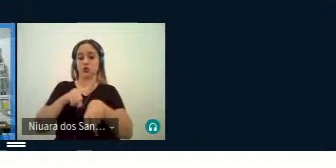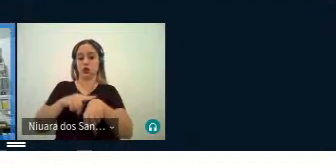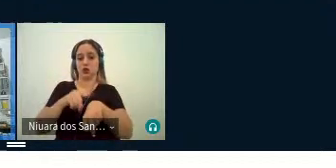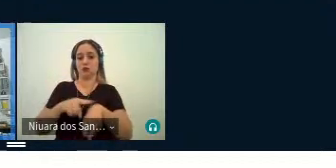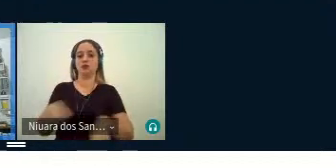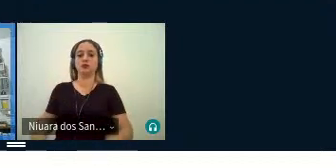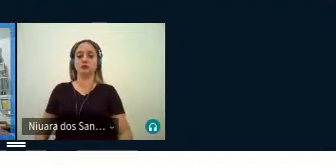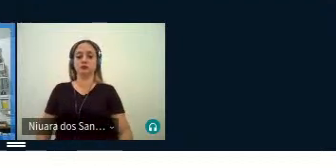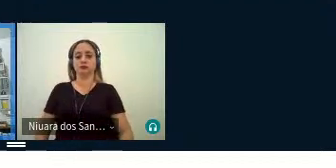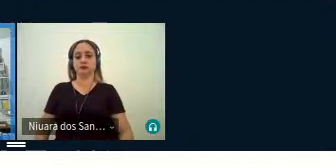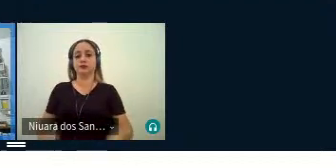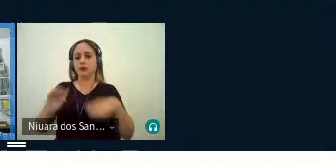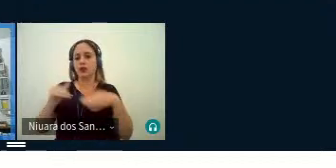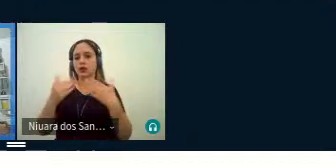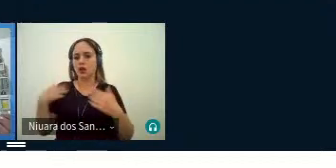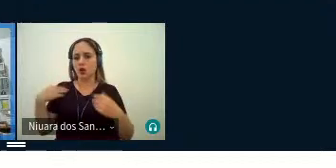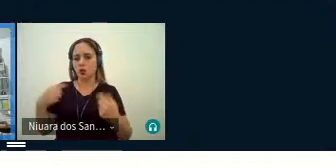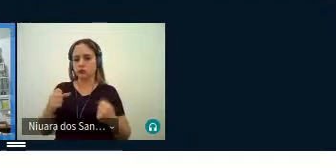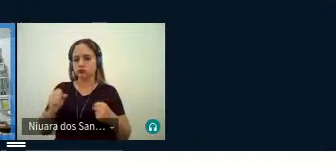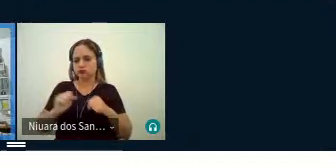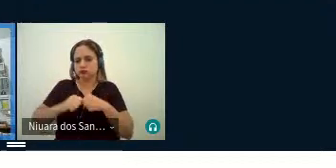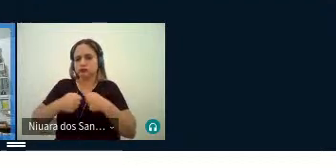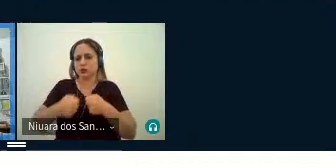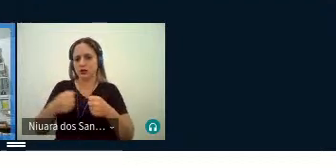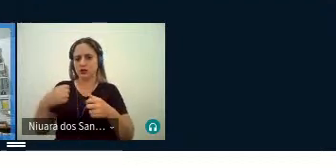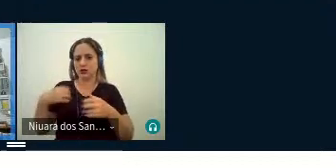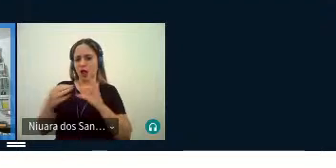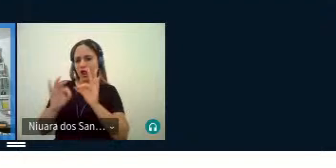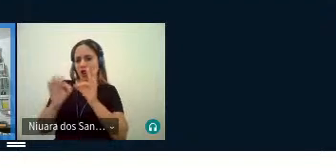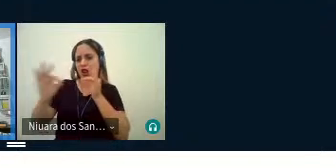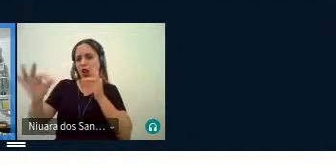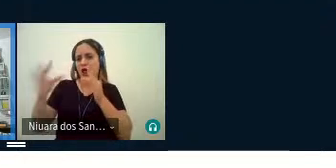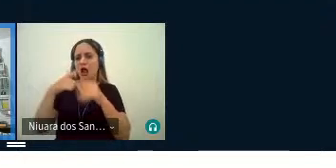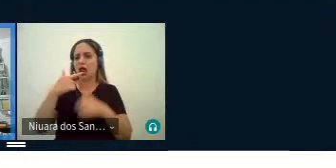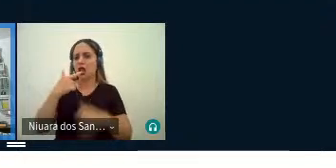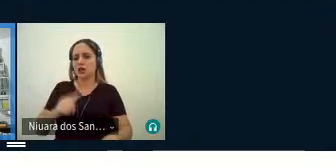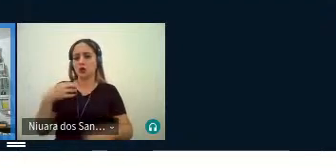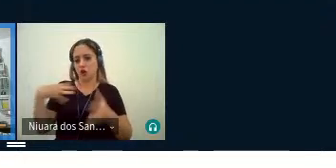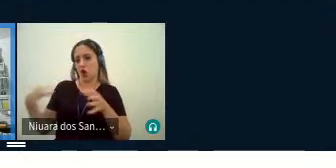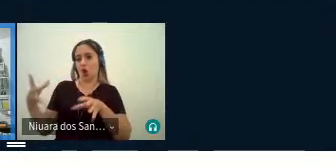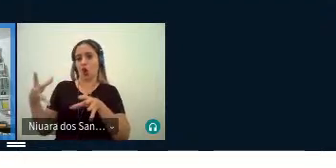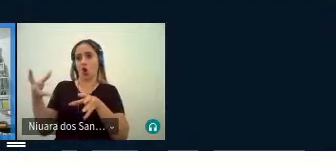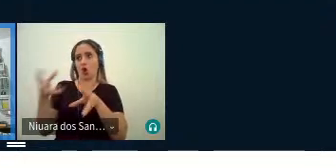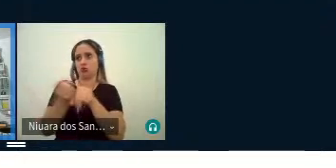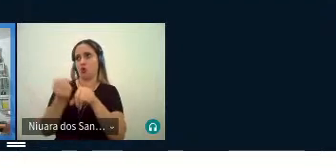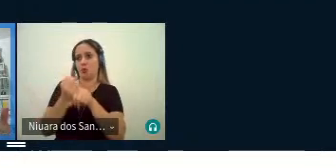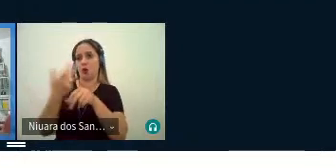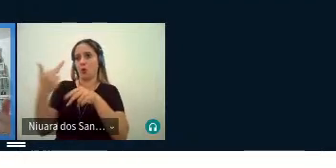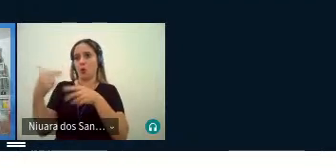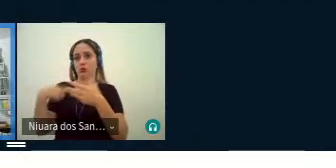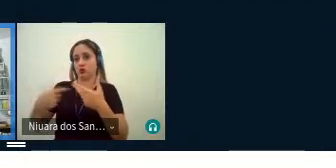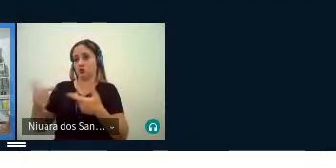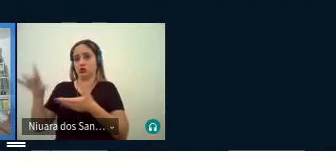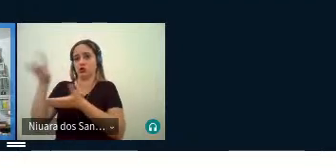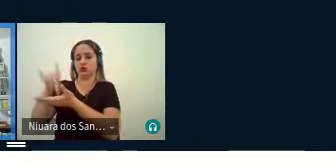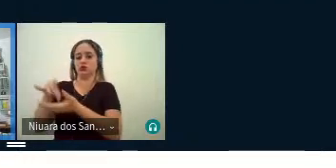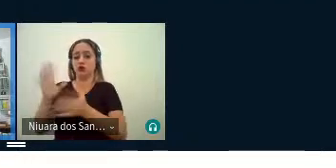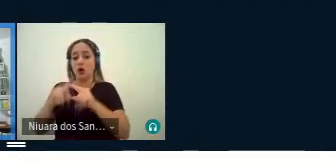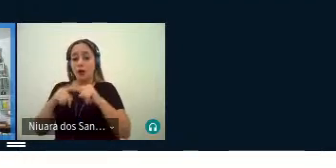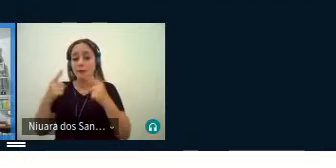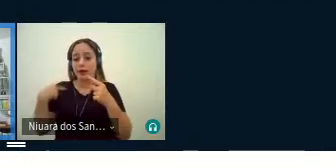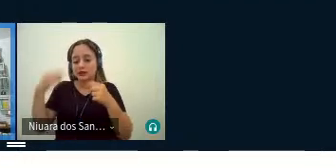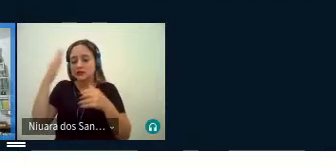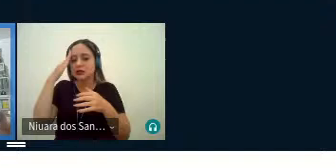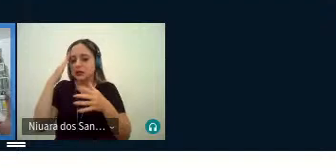então, o atrevimento do tradutor em esticar a língua na tradução, não é acrescentar algo que não há no original, mas entender o ritmo e a